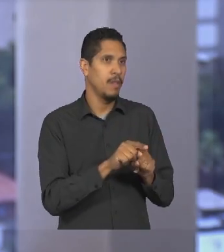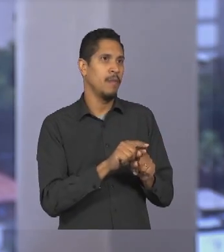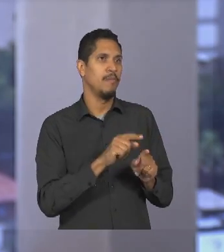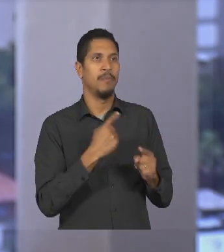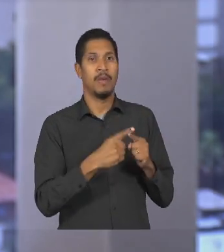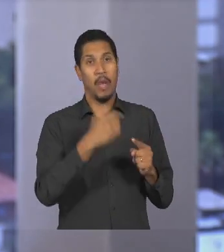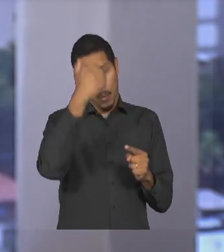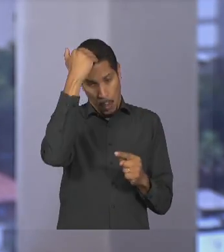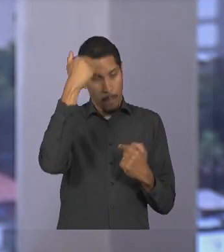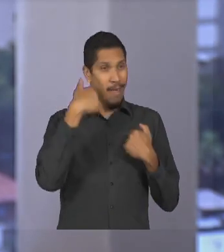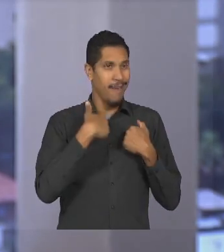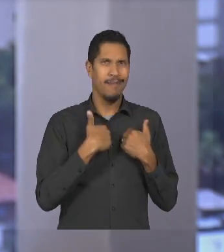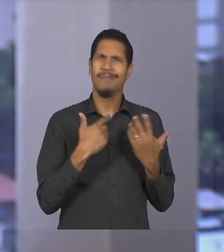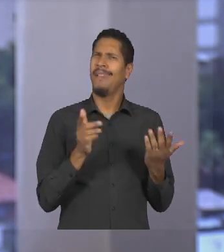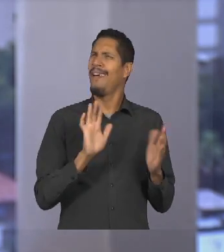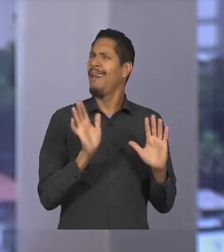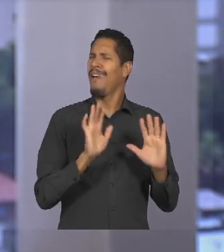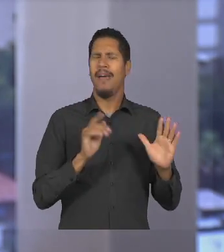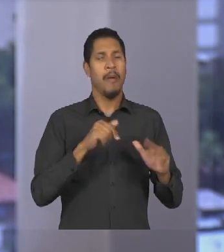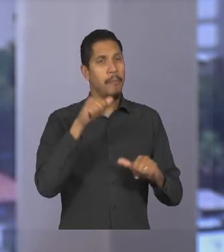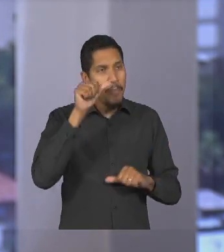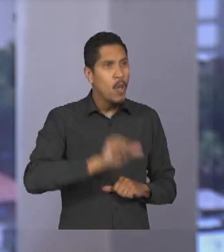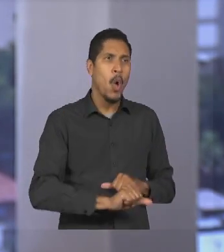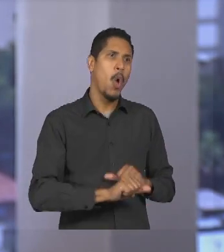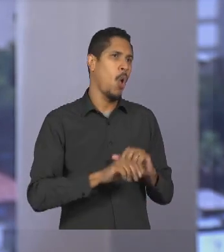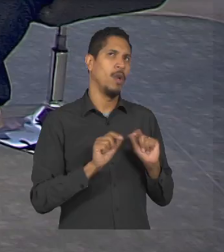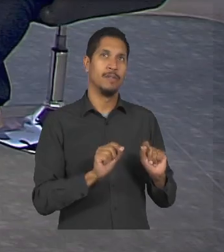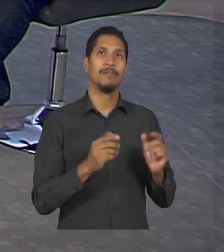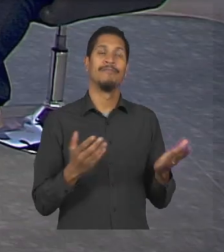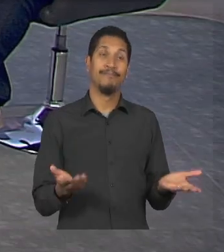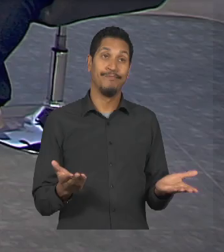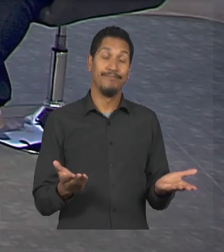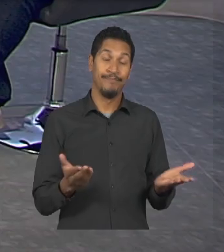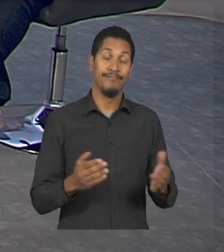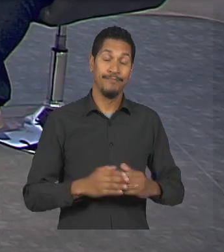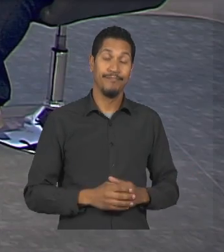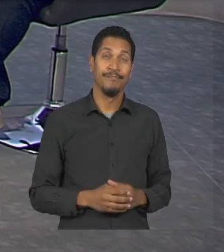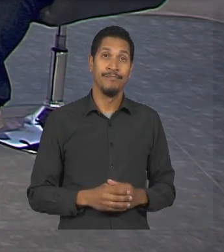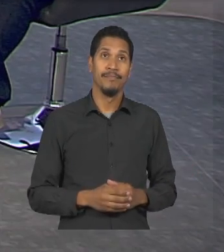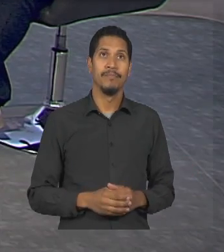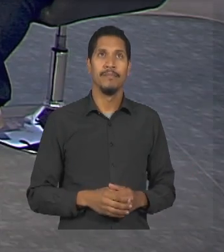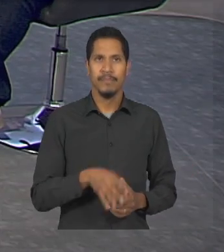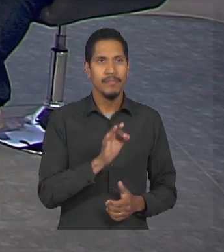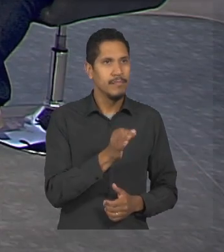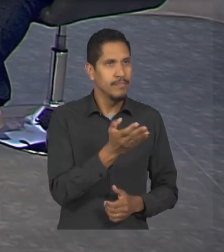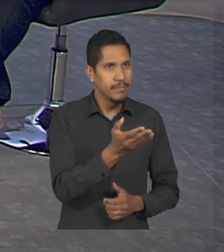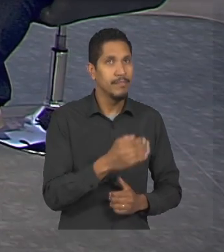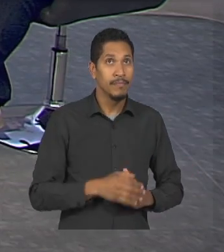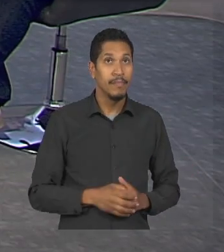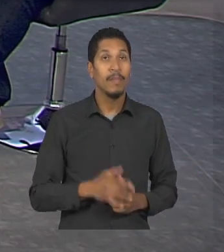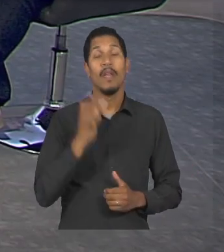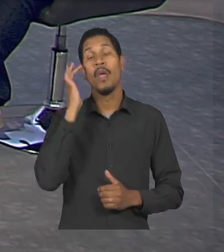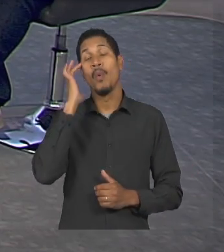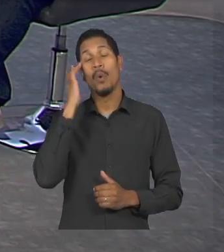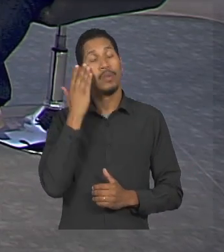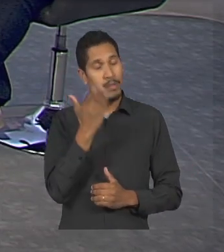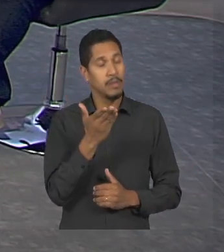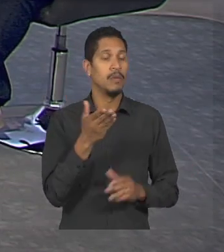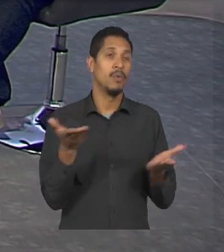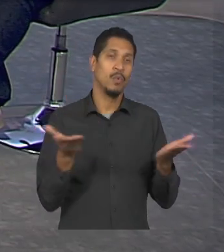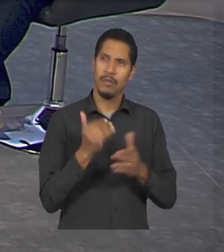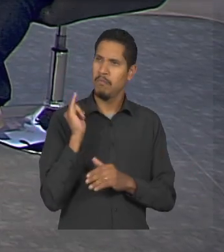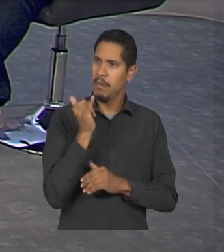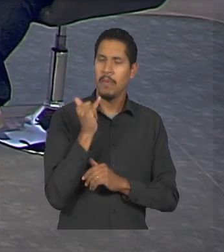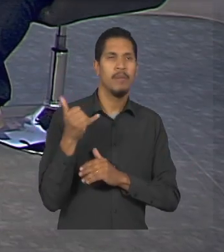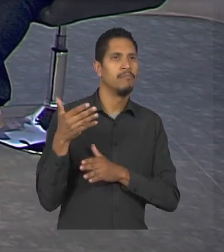porque isso agrava o problema é ela começa a se culpar não é isso eu acho que a sua a sua fala agora